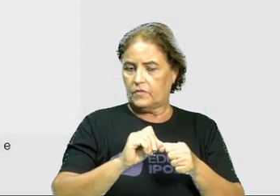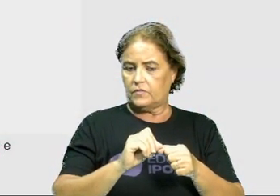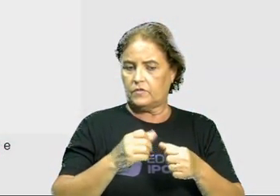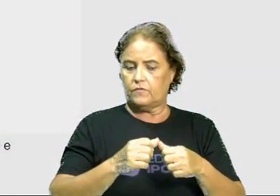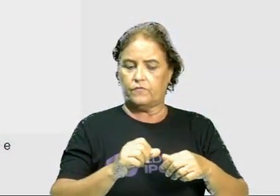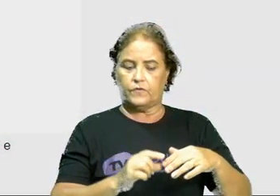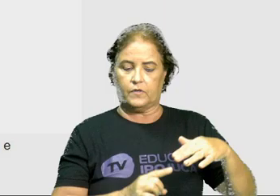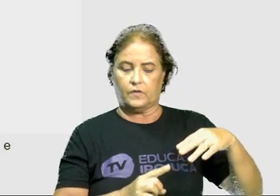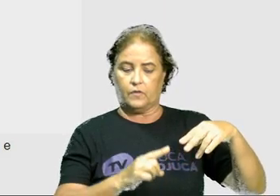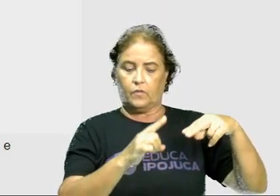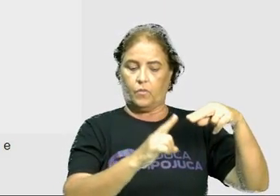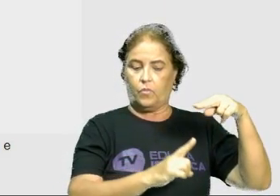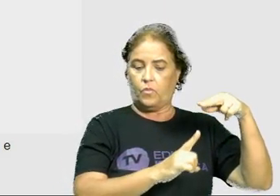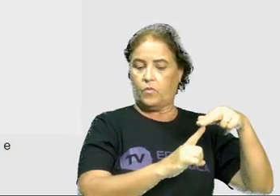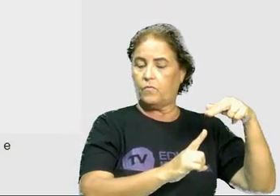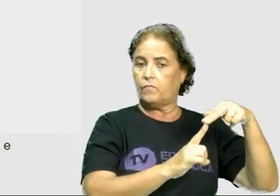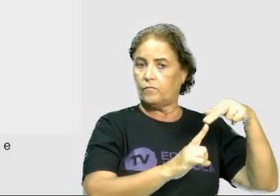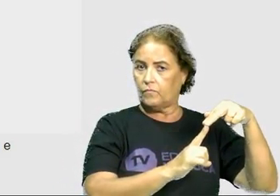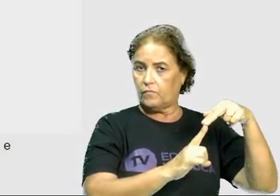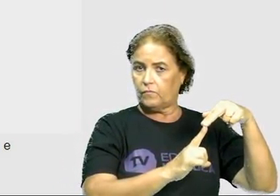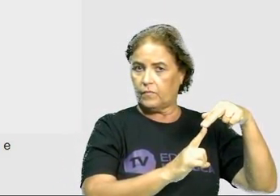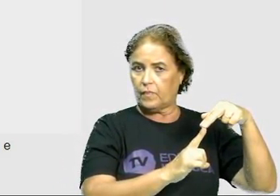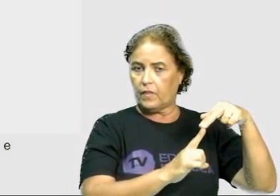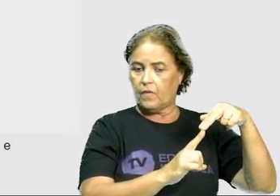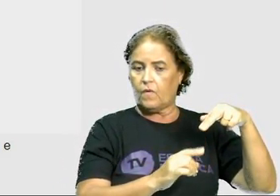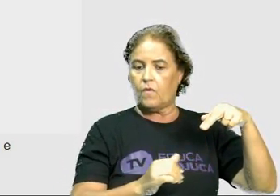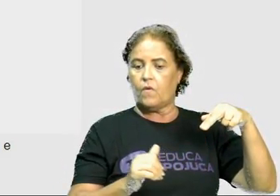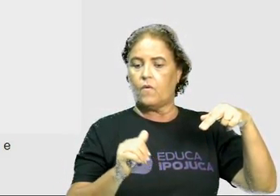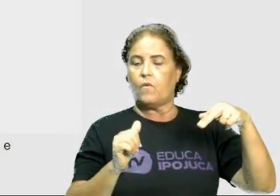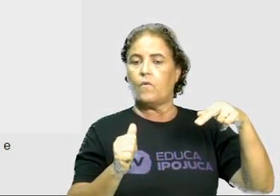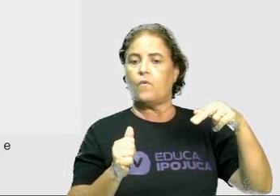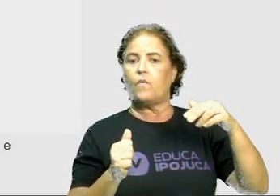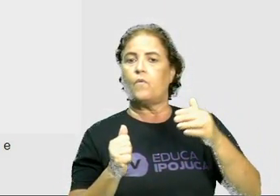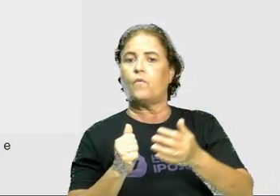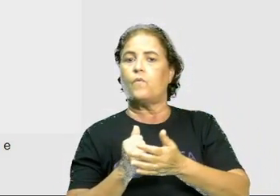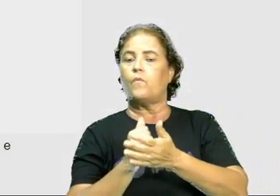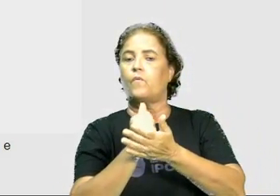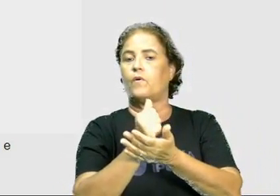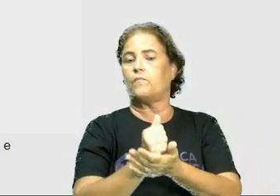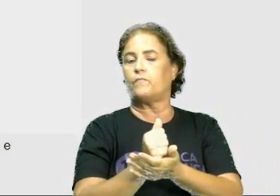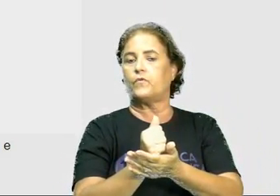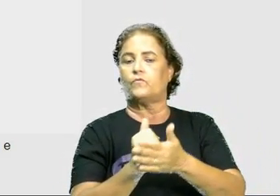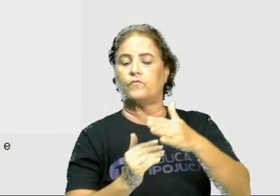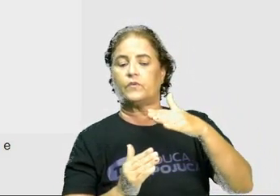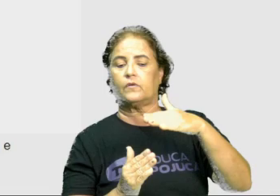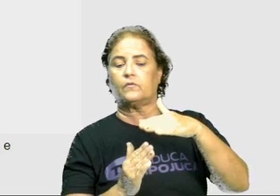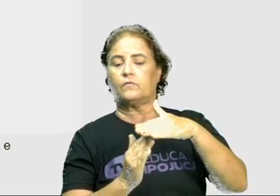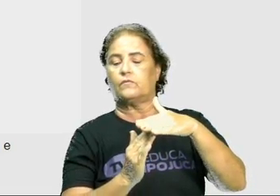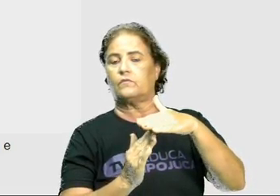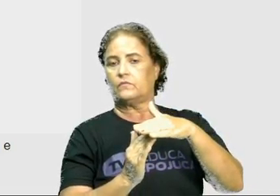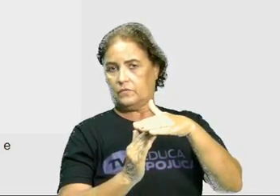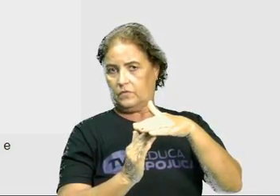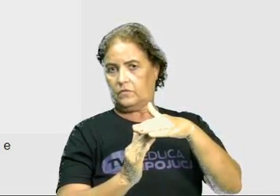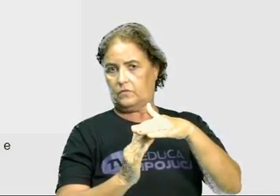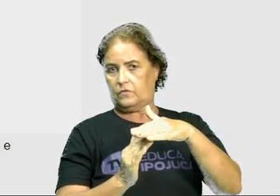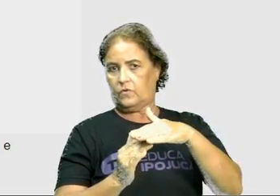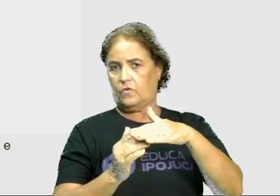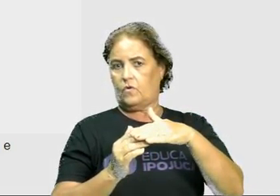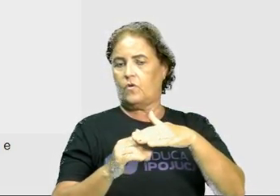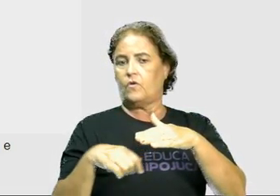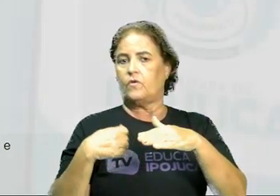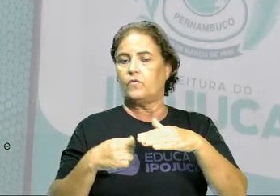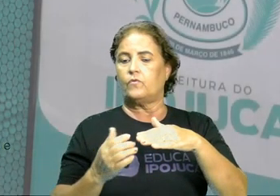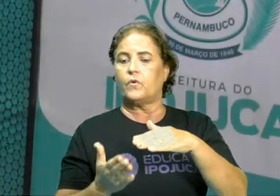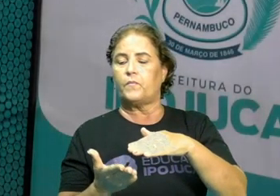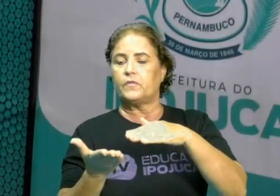lado. O ponto de apoio, ele fica exatamente no centro. E a força resistente, ou seja, o que eu